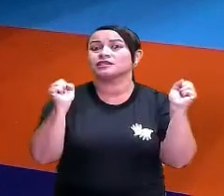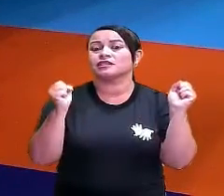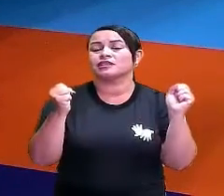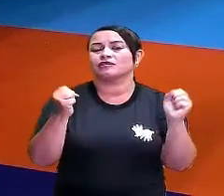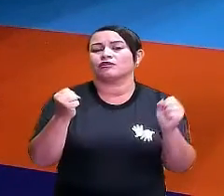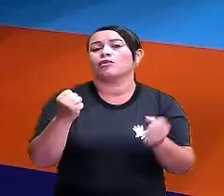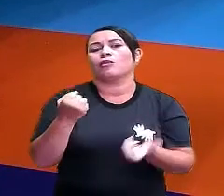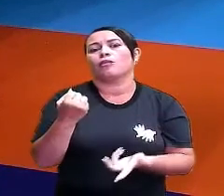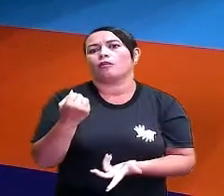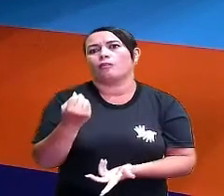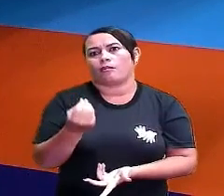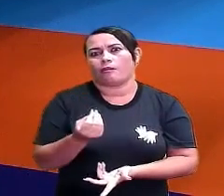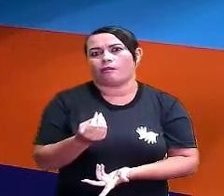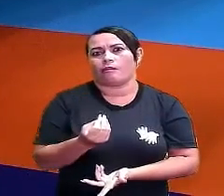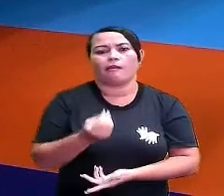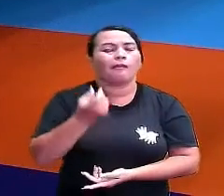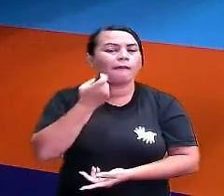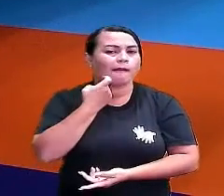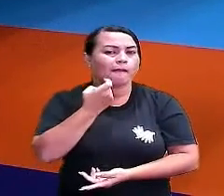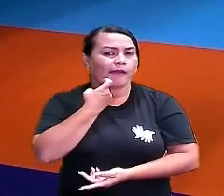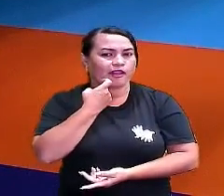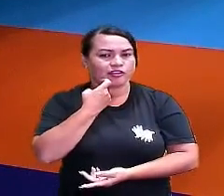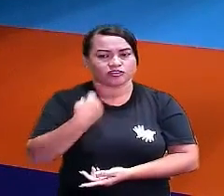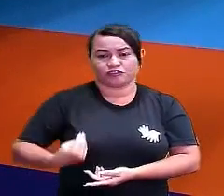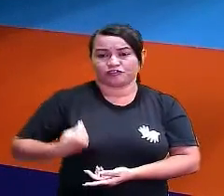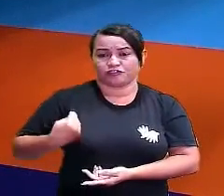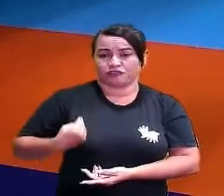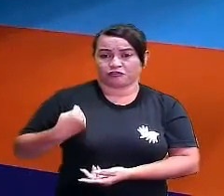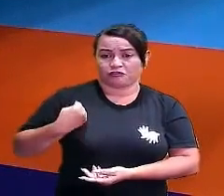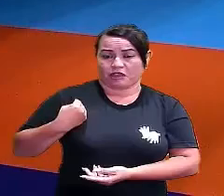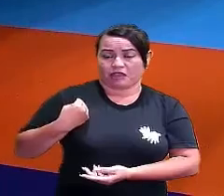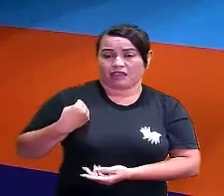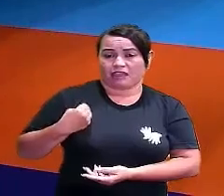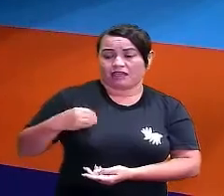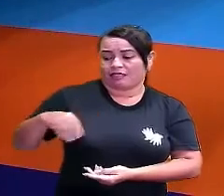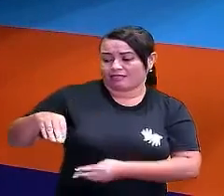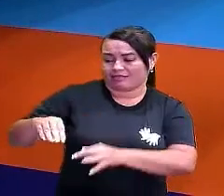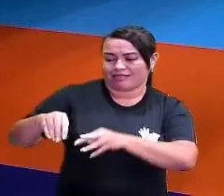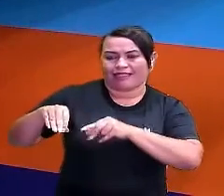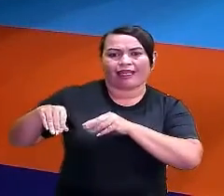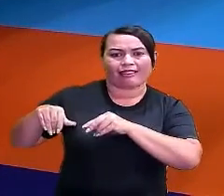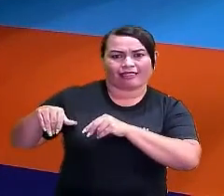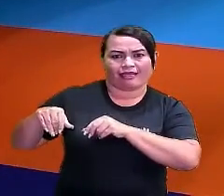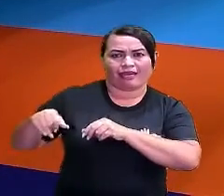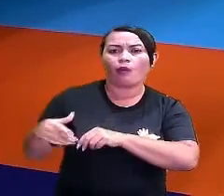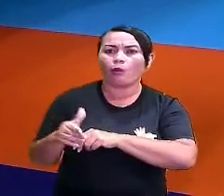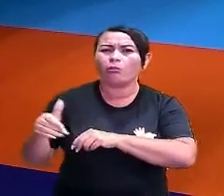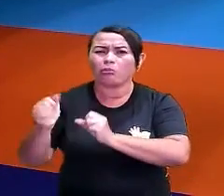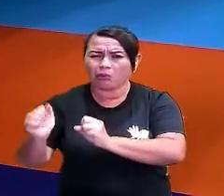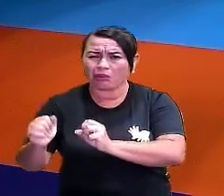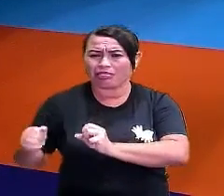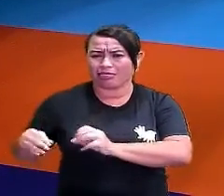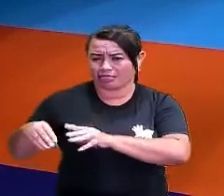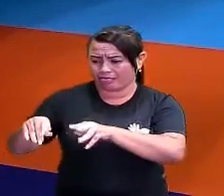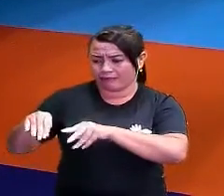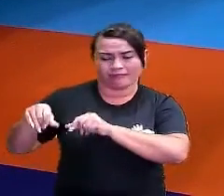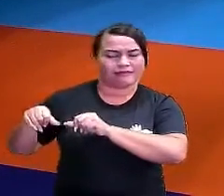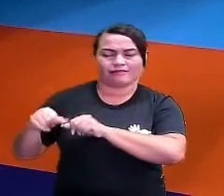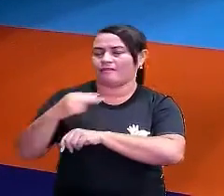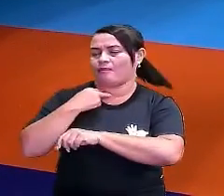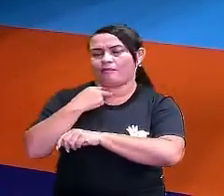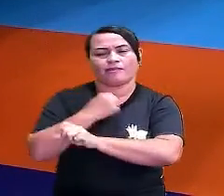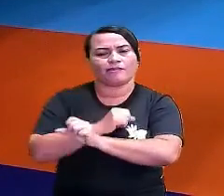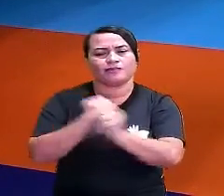fora d'água, tá certo? Então, deu pra entender, né? Situações possíveis podem acontecer, situações